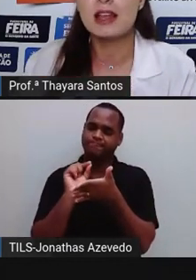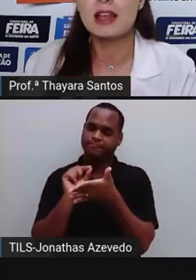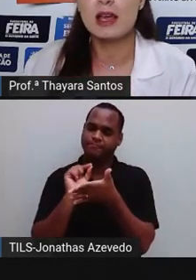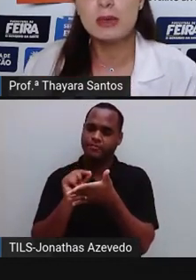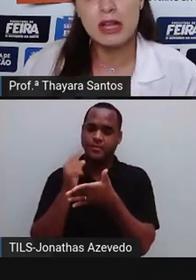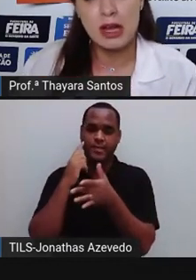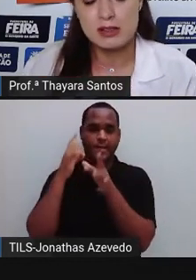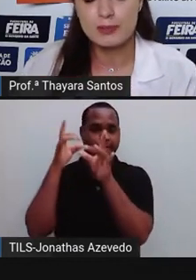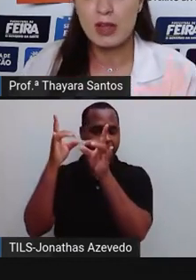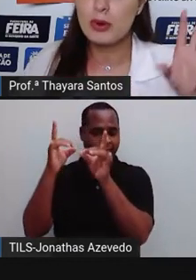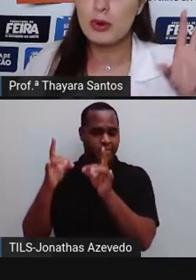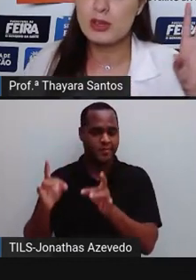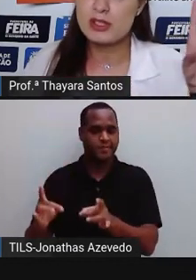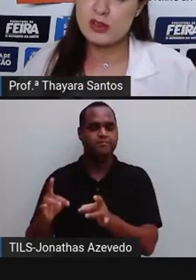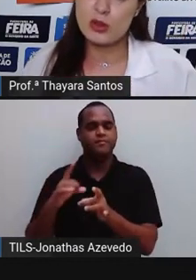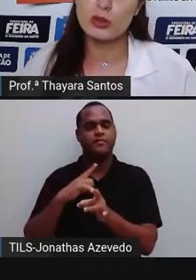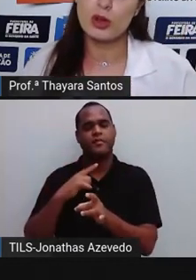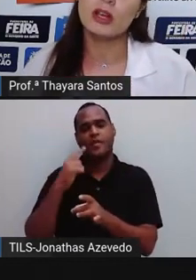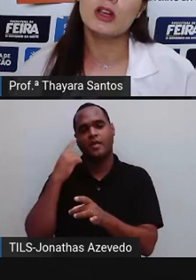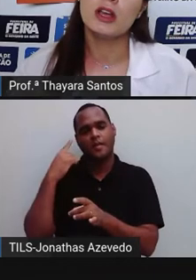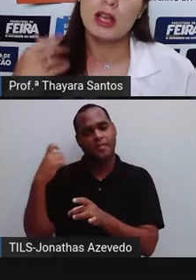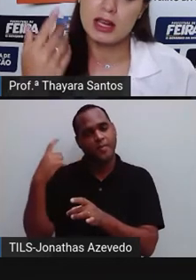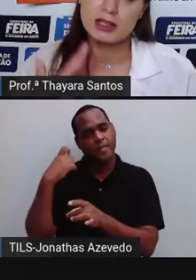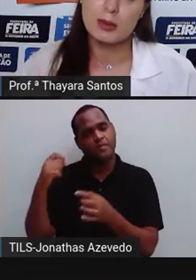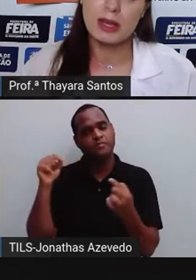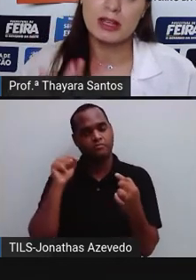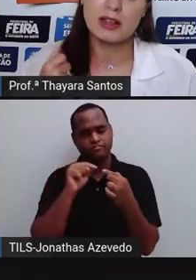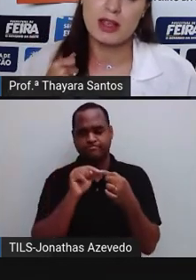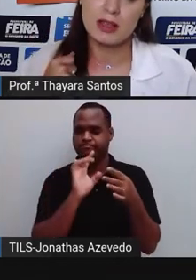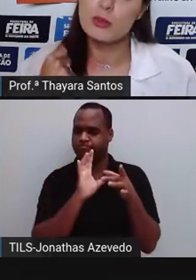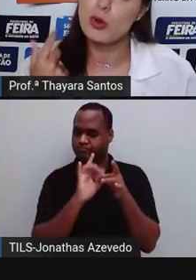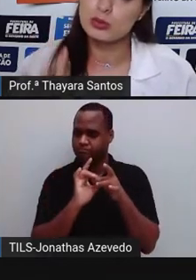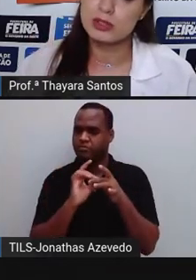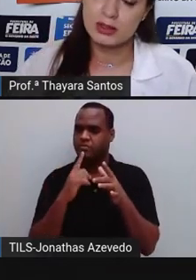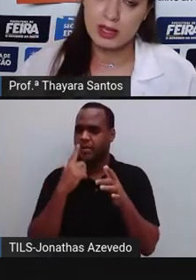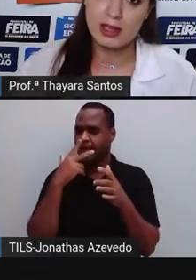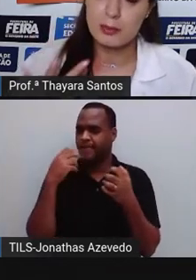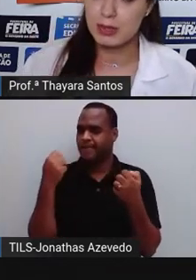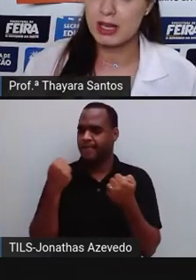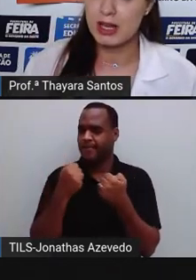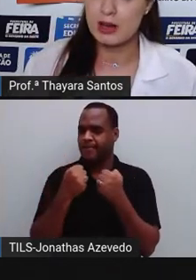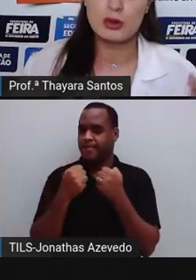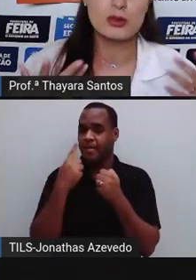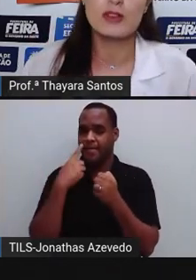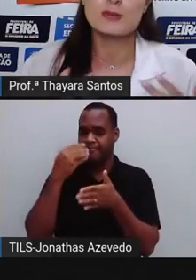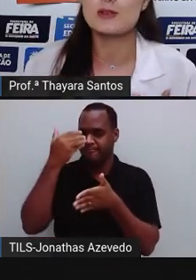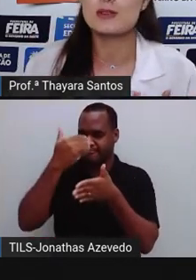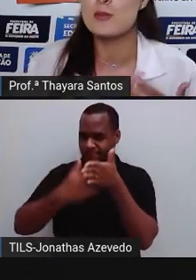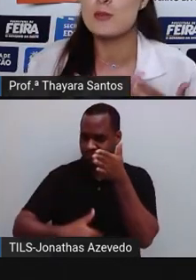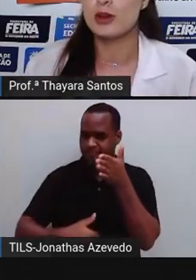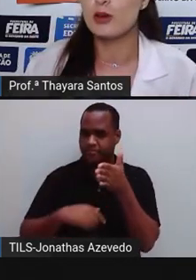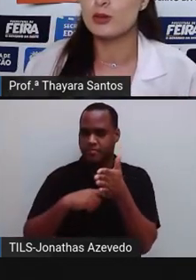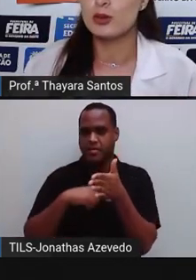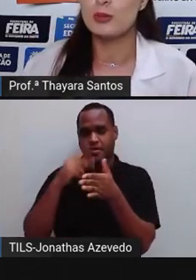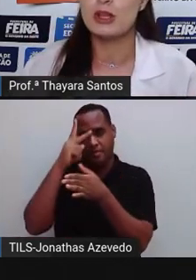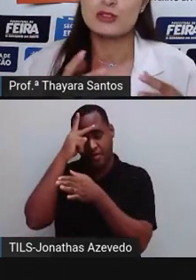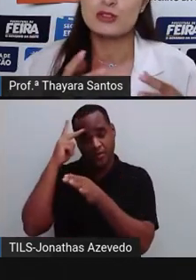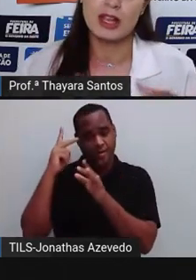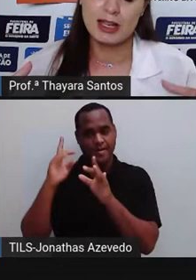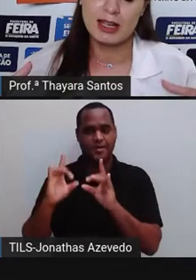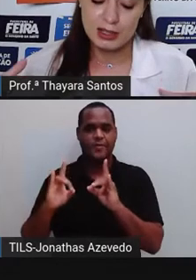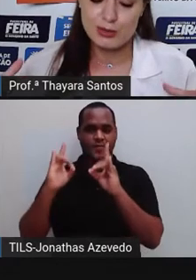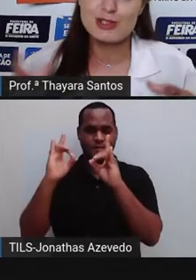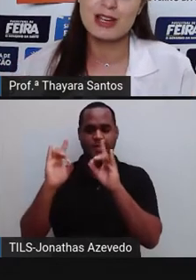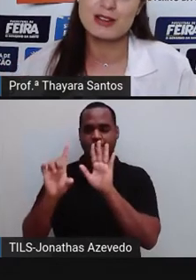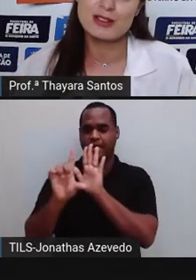determinadas. A poluição sonora, ela também tem multa, né, que é aplicável. Inclusive, as pessoas que moram em condomínios já